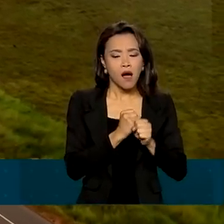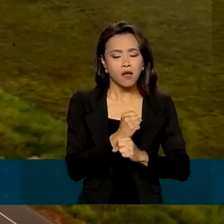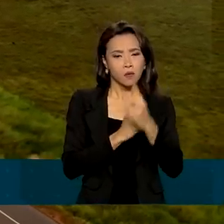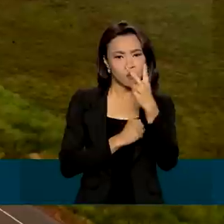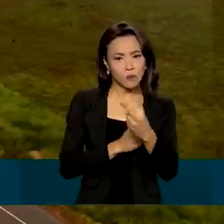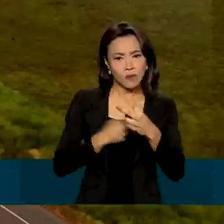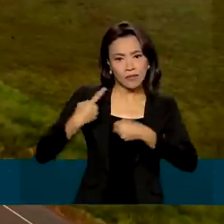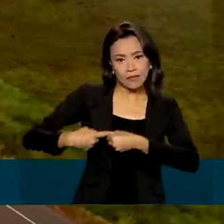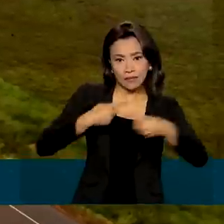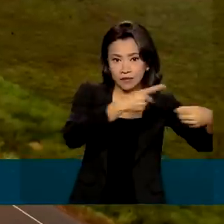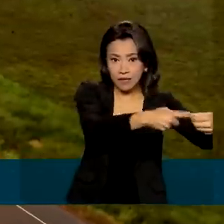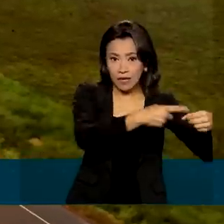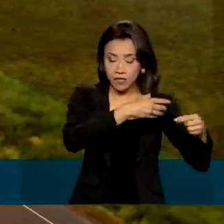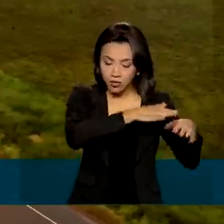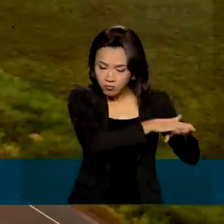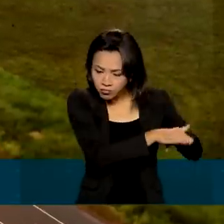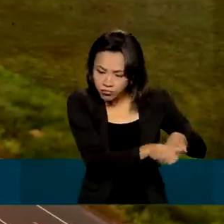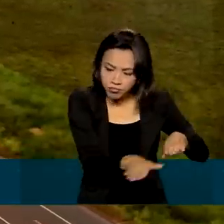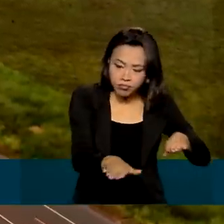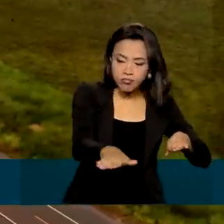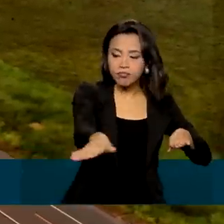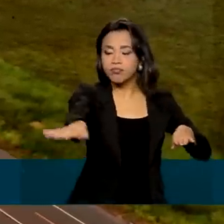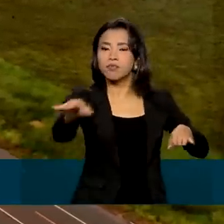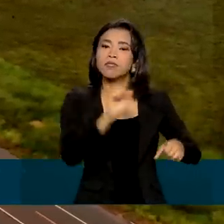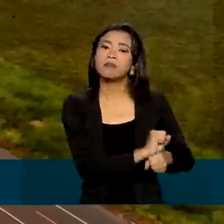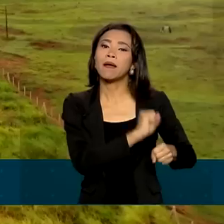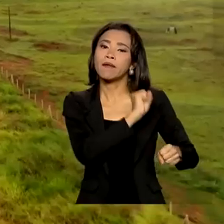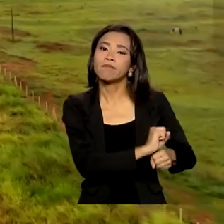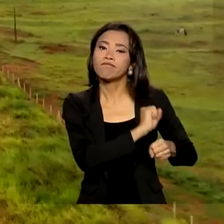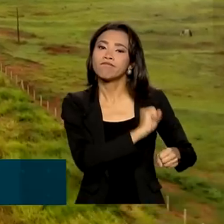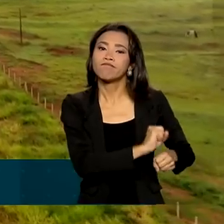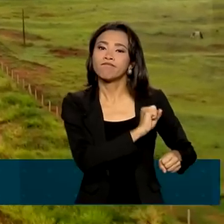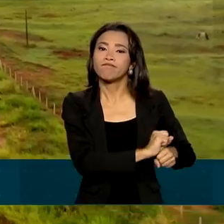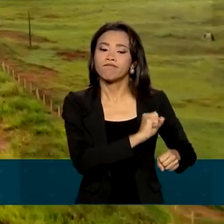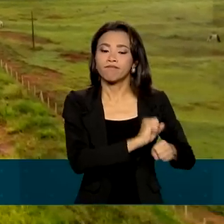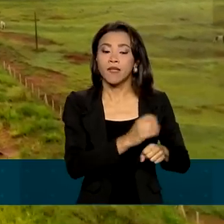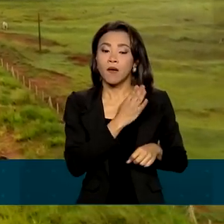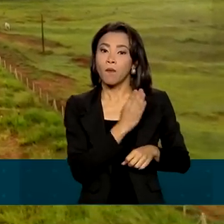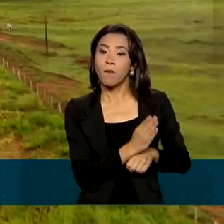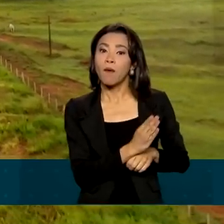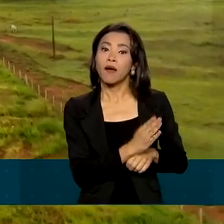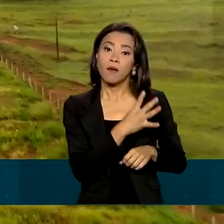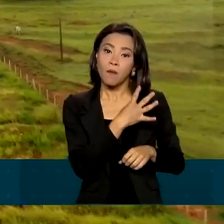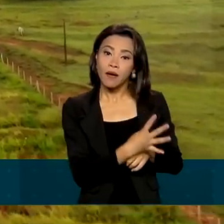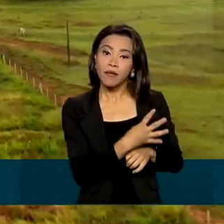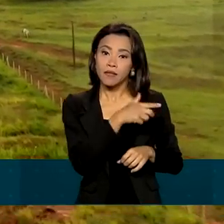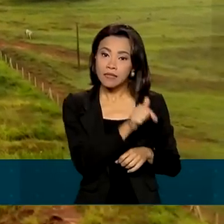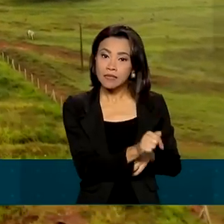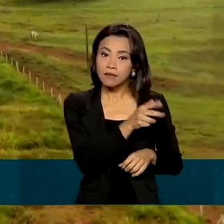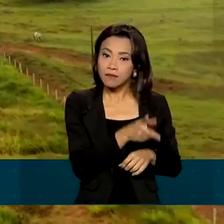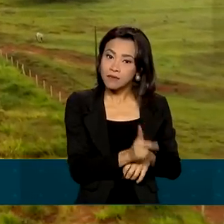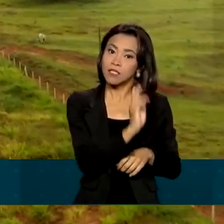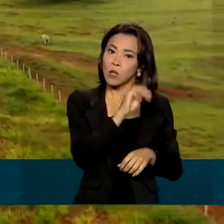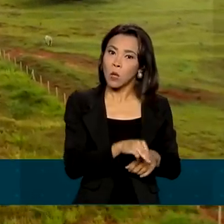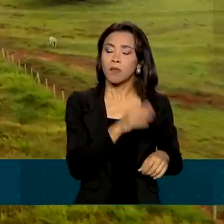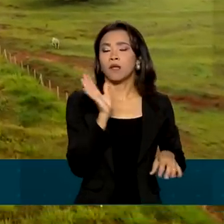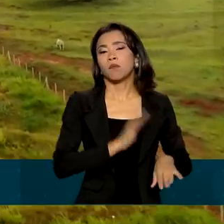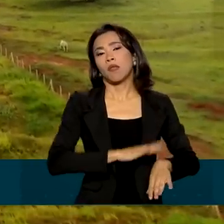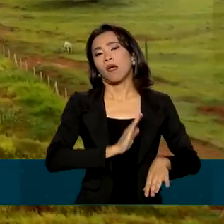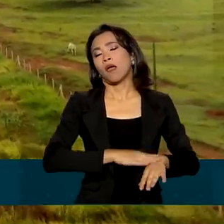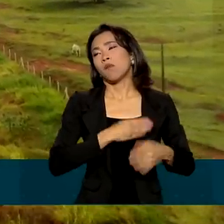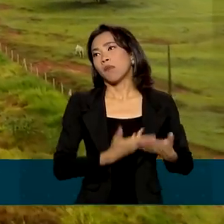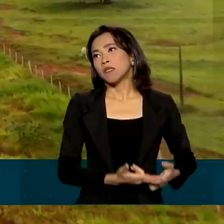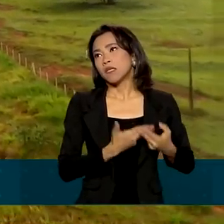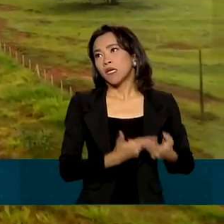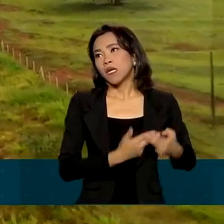Camargo aguardam a pavimentação do trecho entre elas. São 47 quilômetros e se gastava muito tempo e